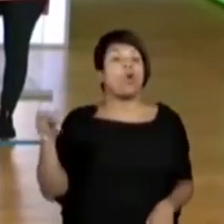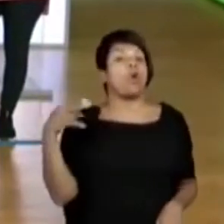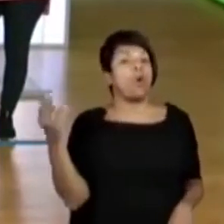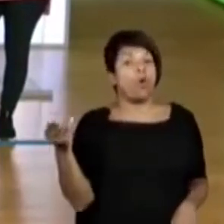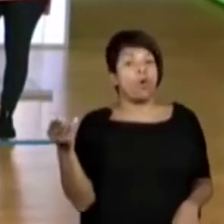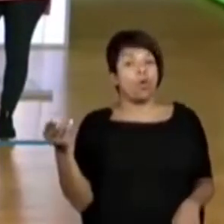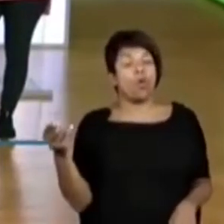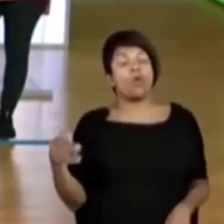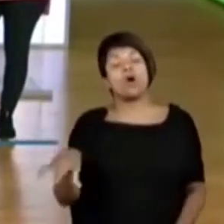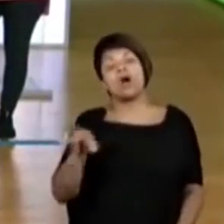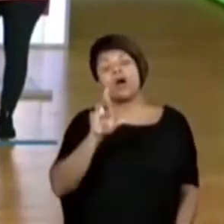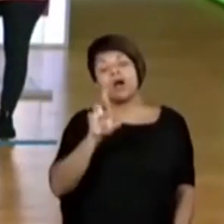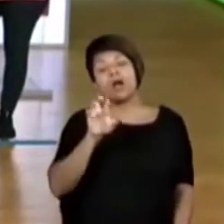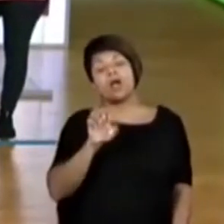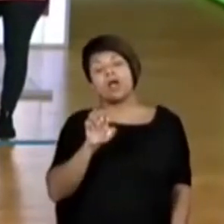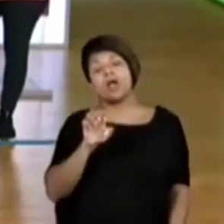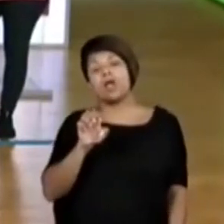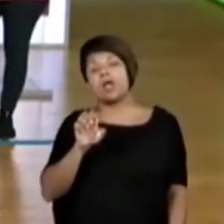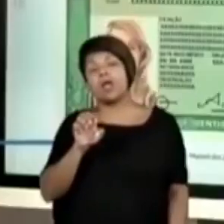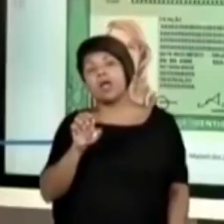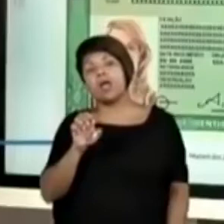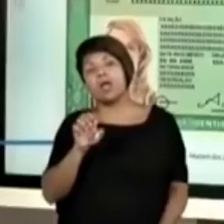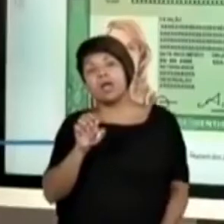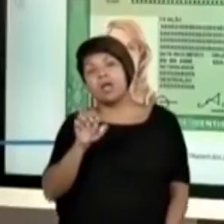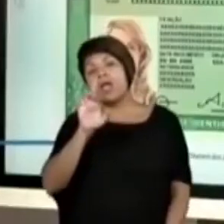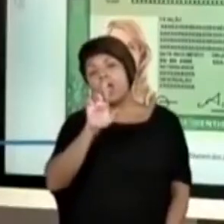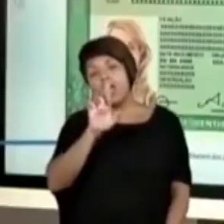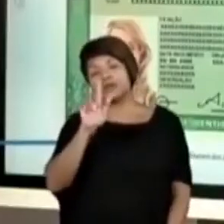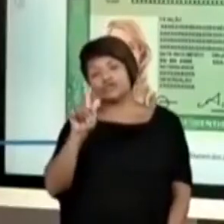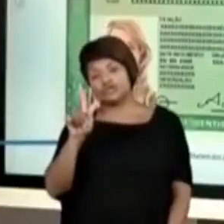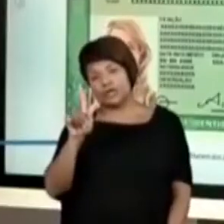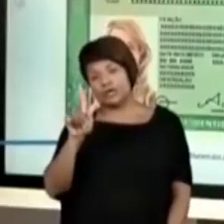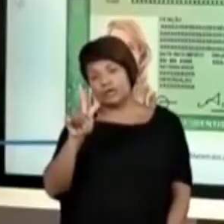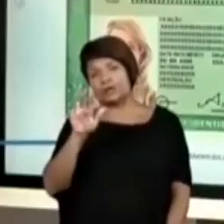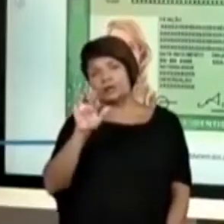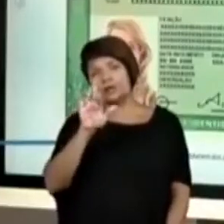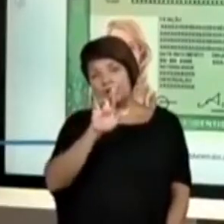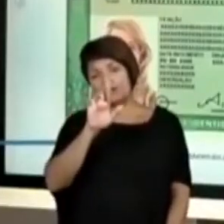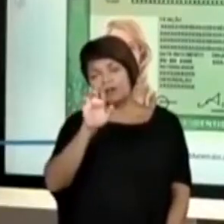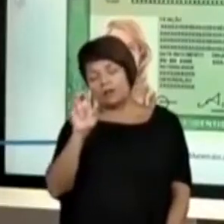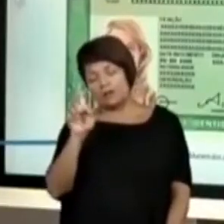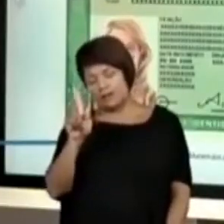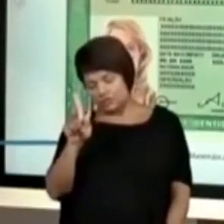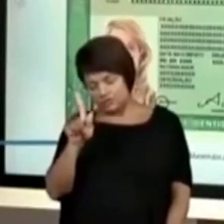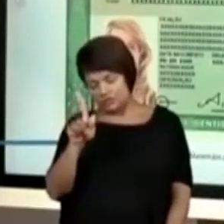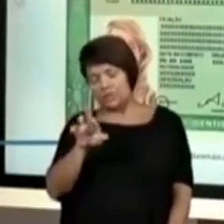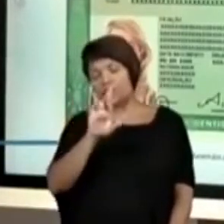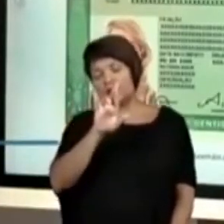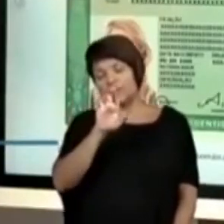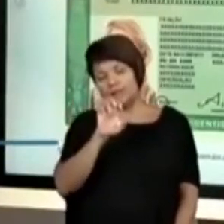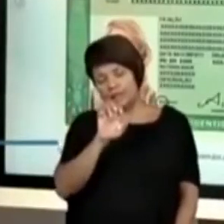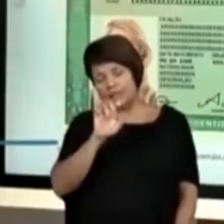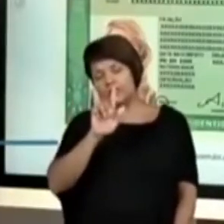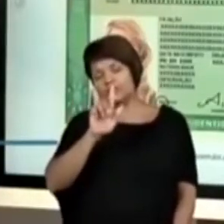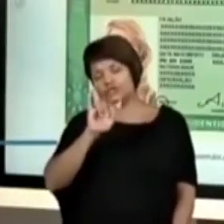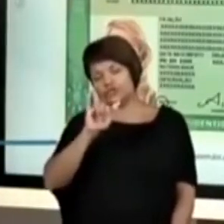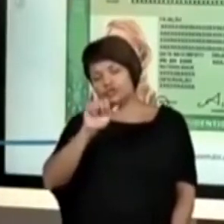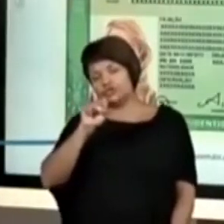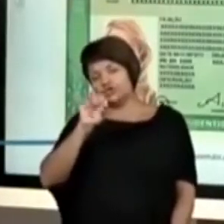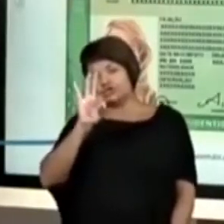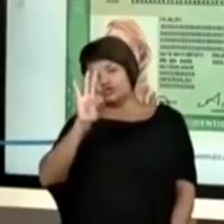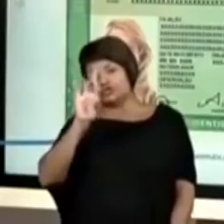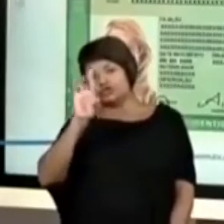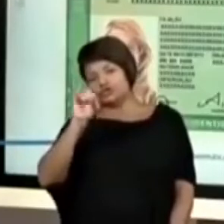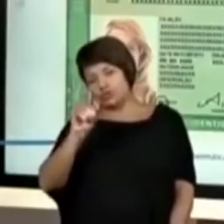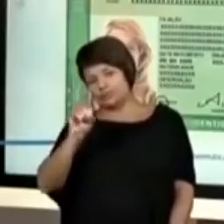registro geral. Que é o RG. Tá bom? Registro geral, RG. Então,